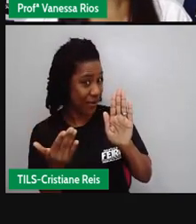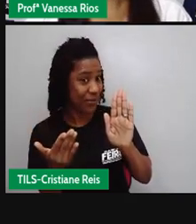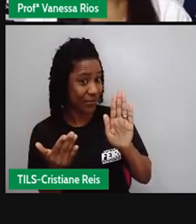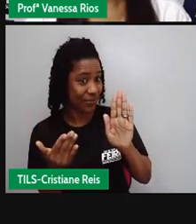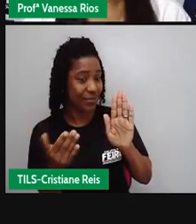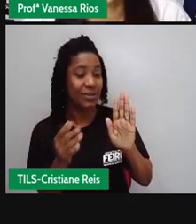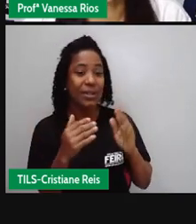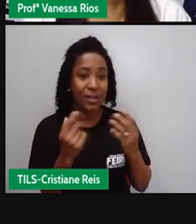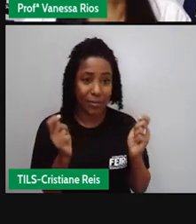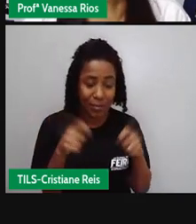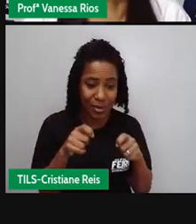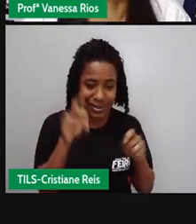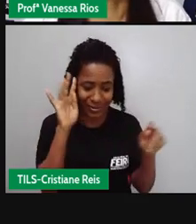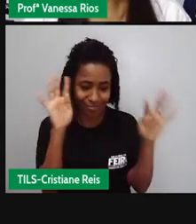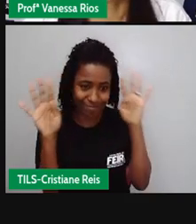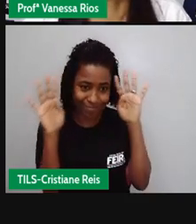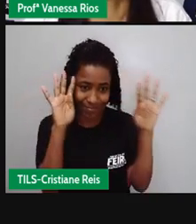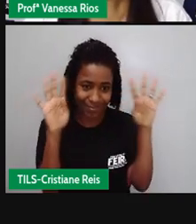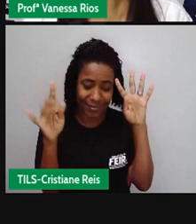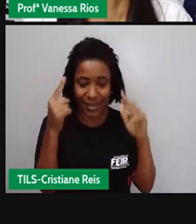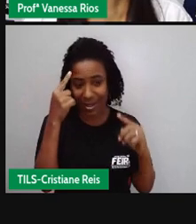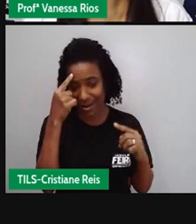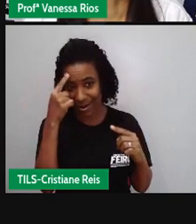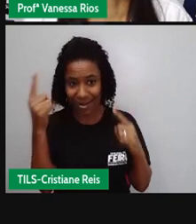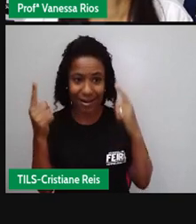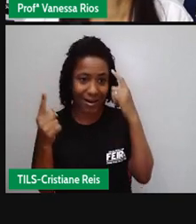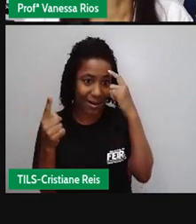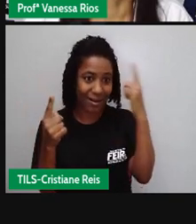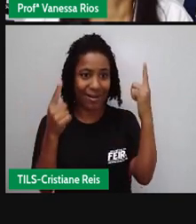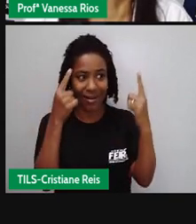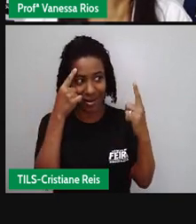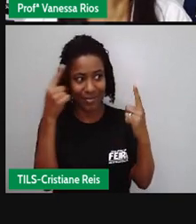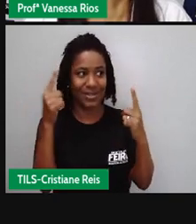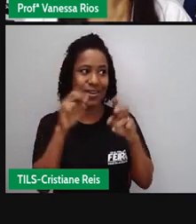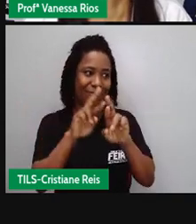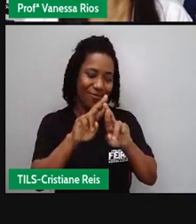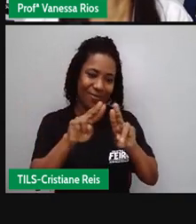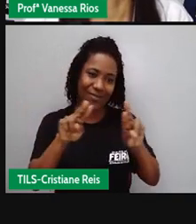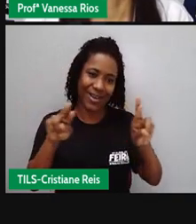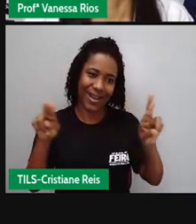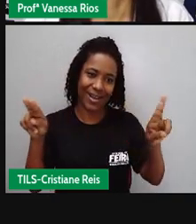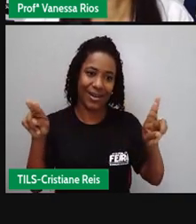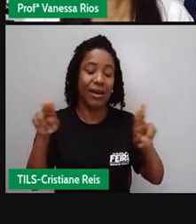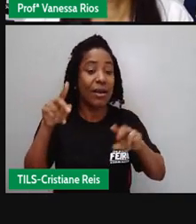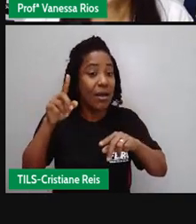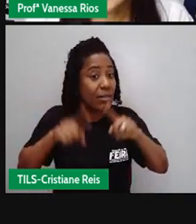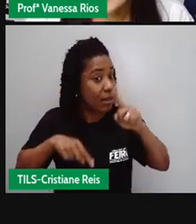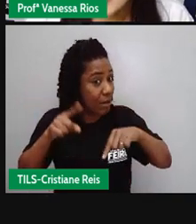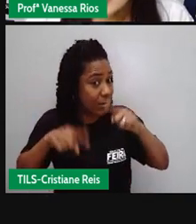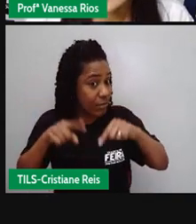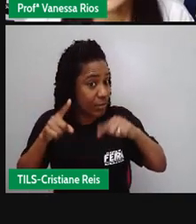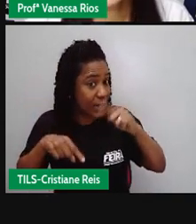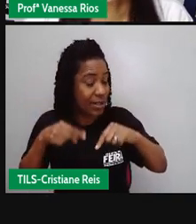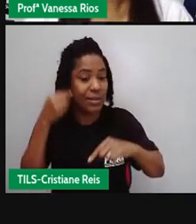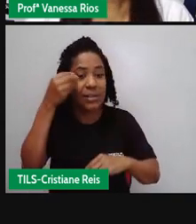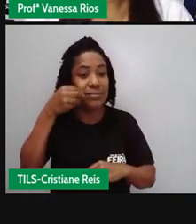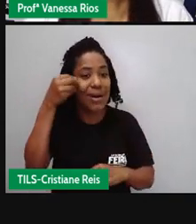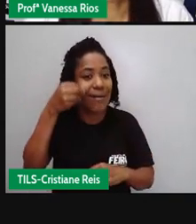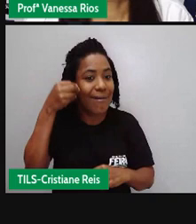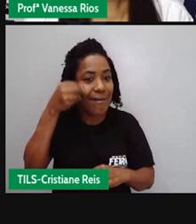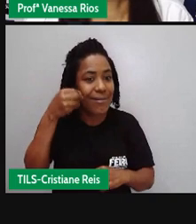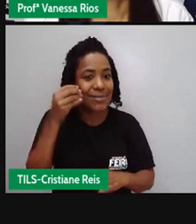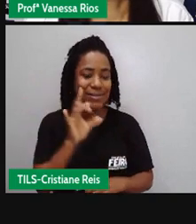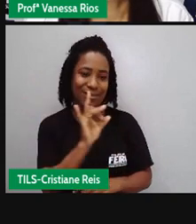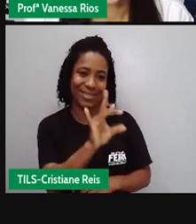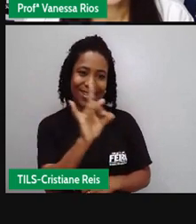reflexões diferentes dependendo aí da perspectiva dependendo aí das experiências que